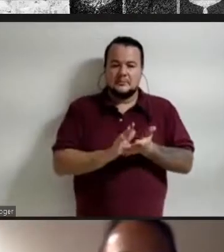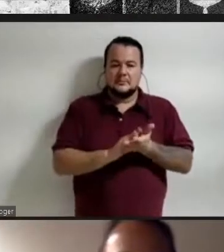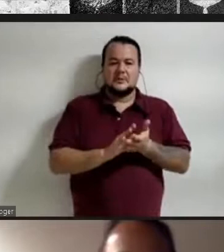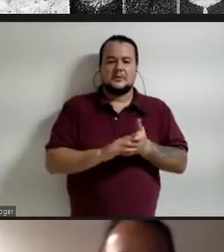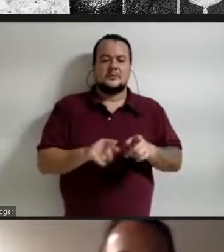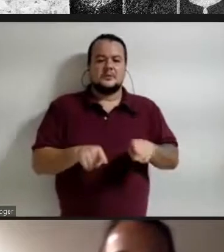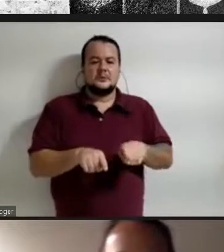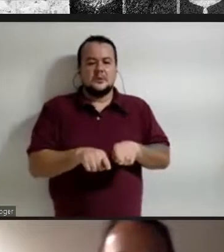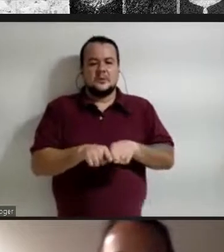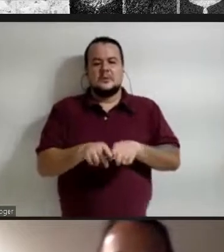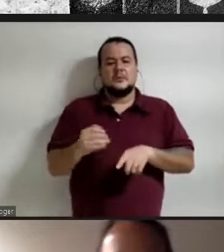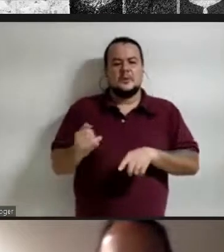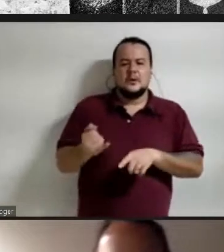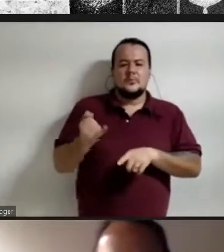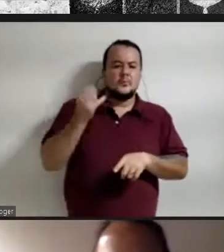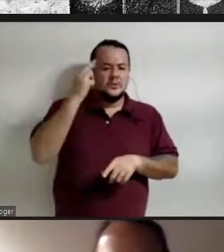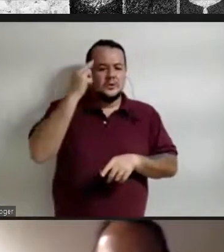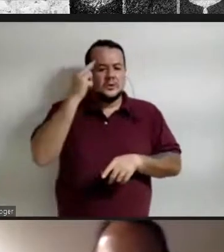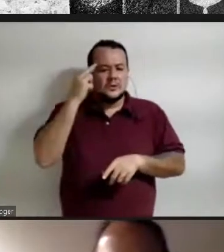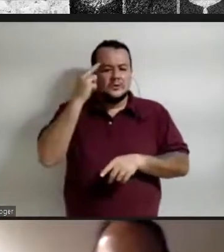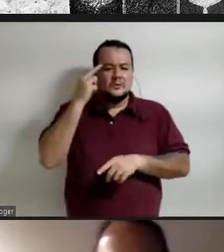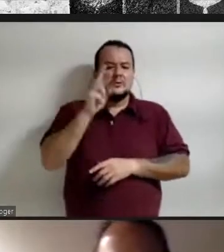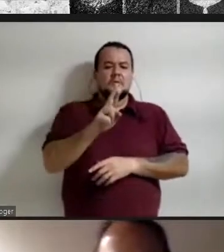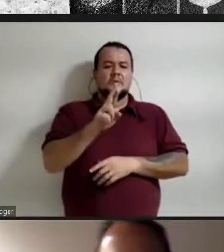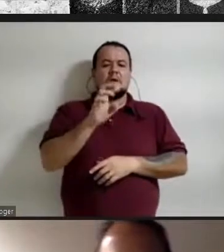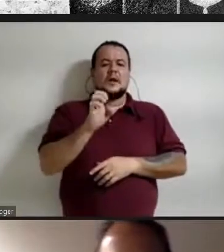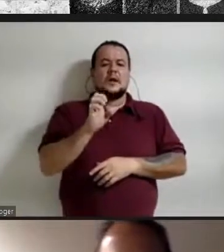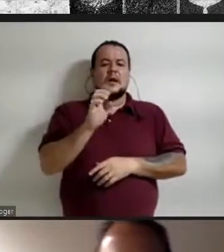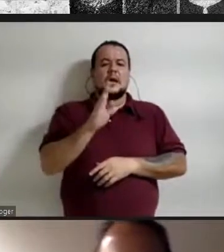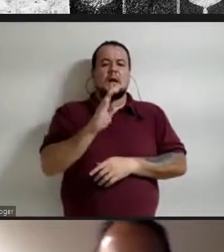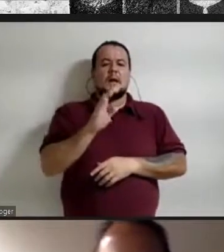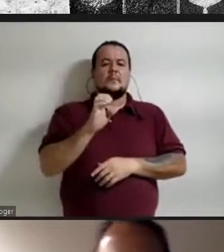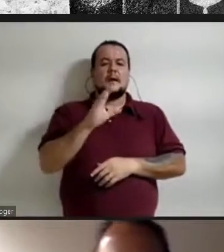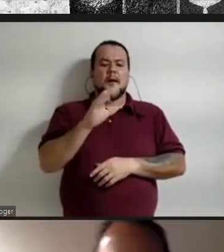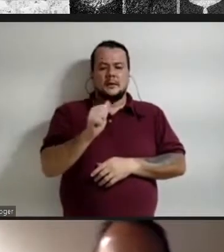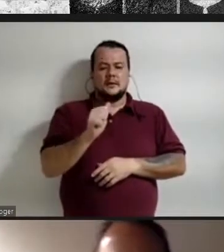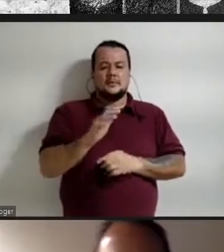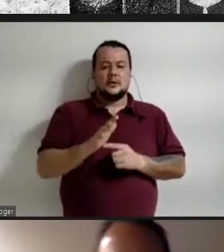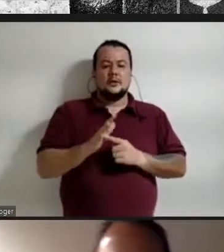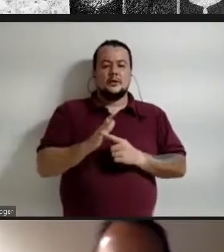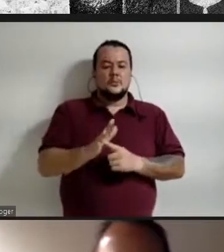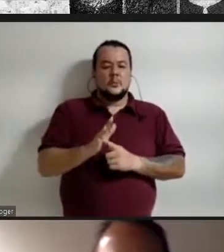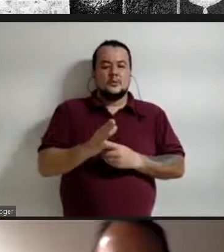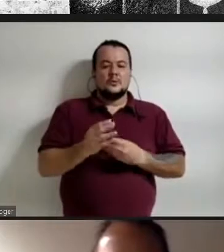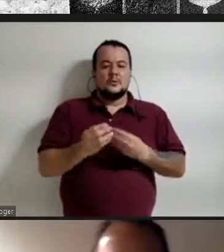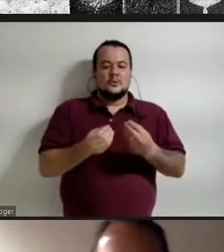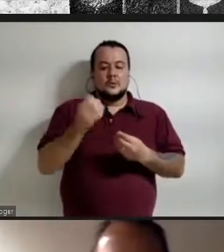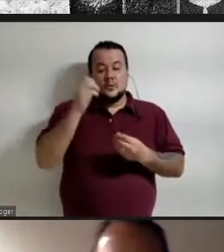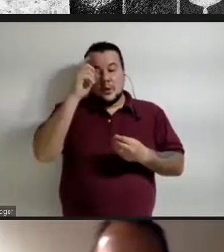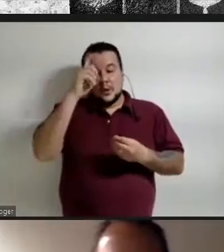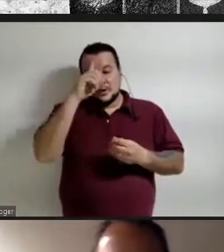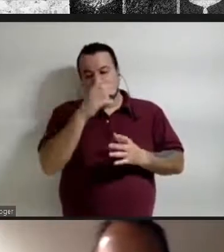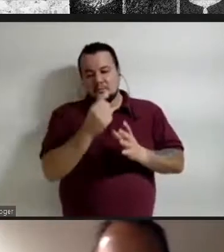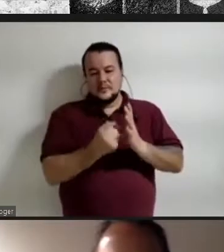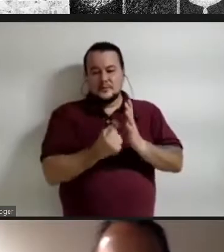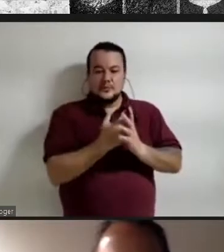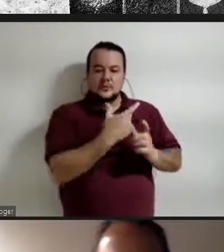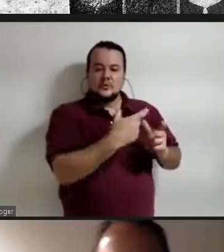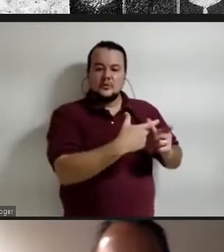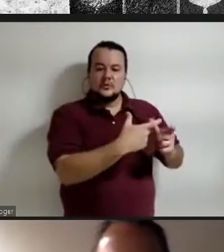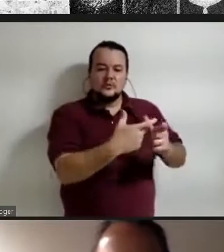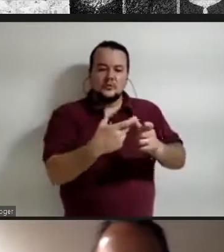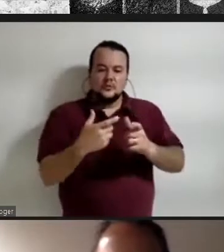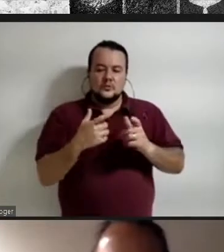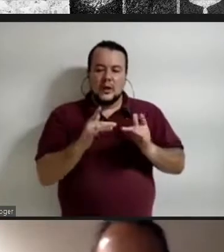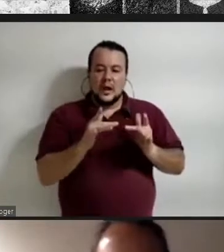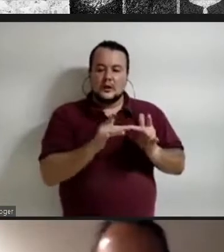preciosidade da reflexão de Rebeca Lemos que dá a medida da complexidade em que se formam os lugares de interação e